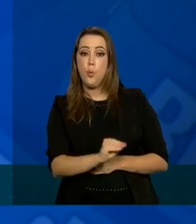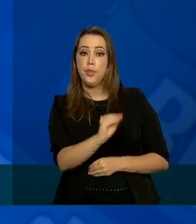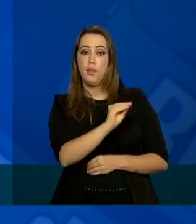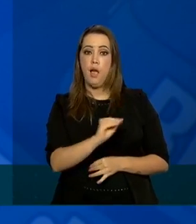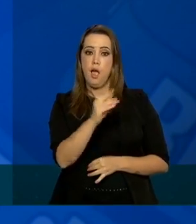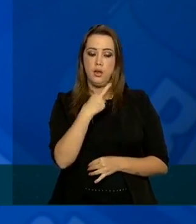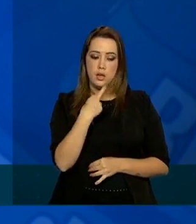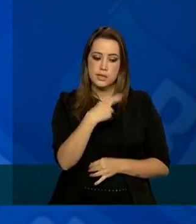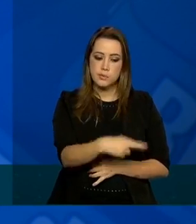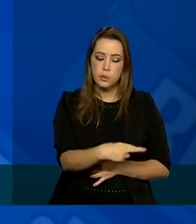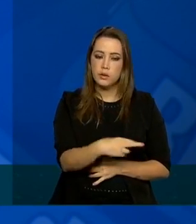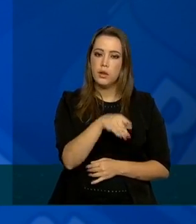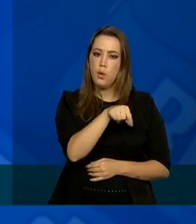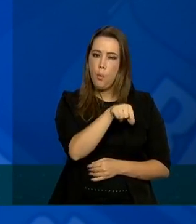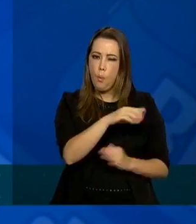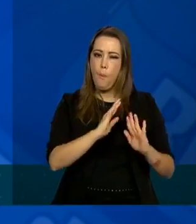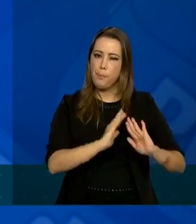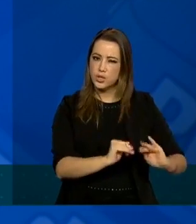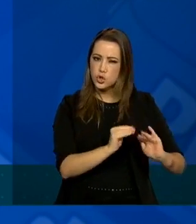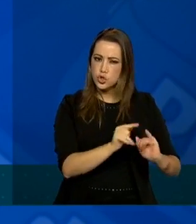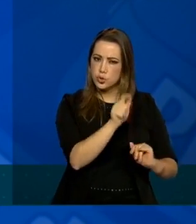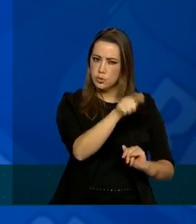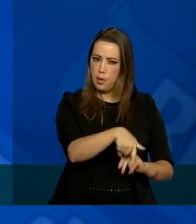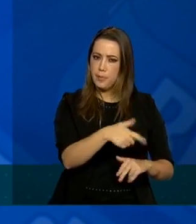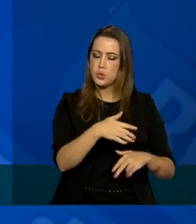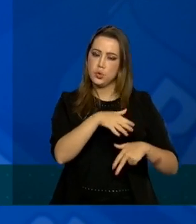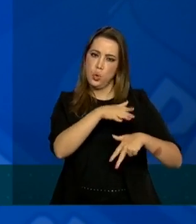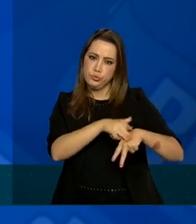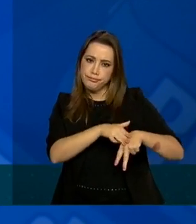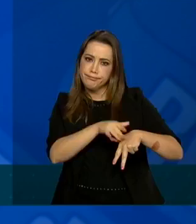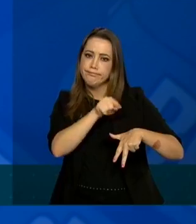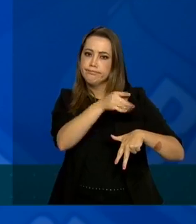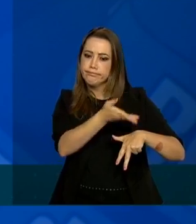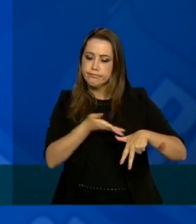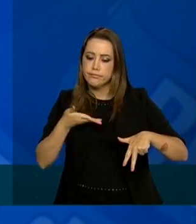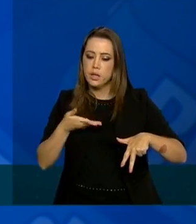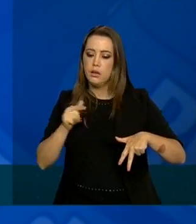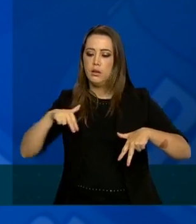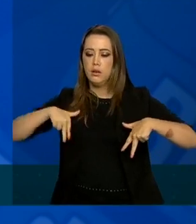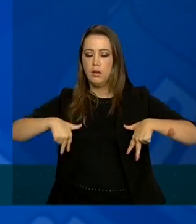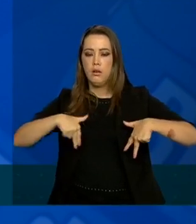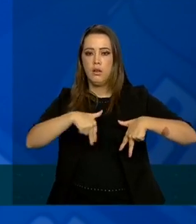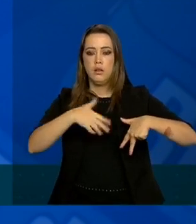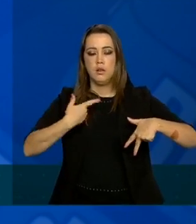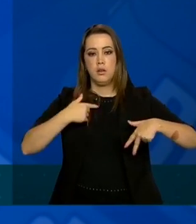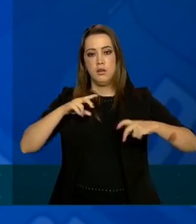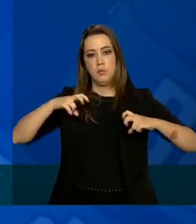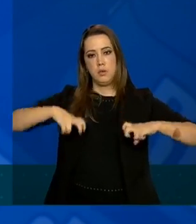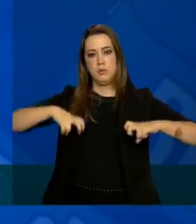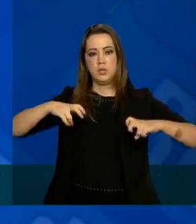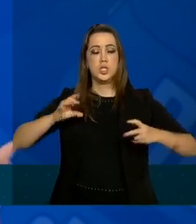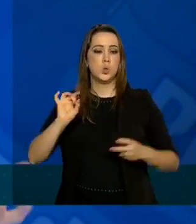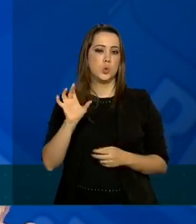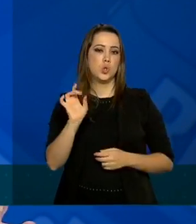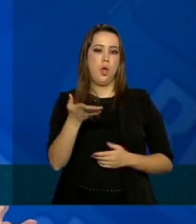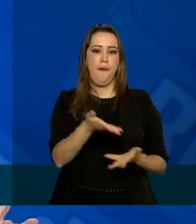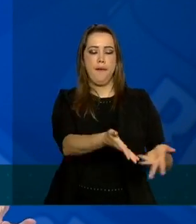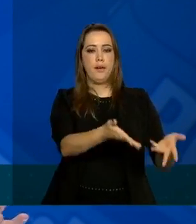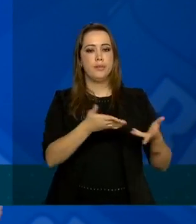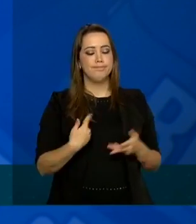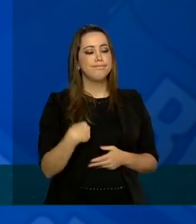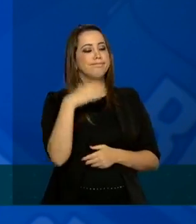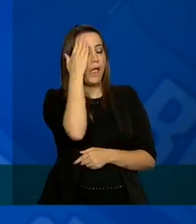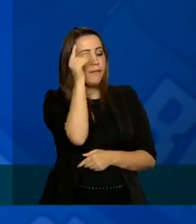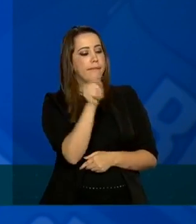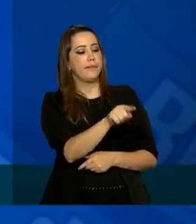demanda do usuário é algo que a gente tenta fortalecer na atenção primária para que não haja só o acolhimento da